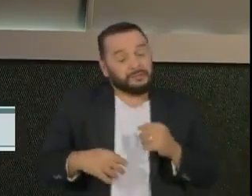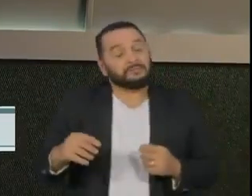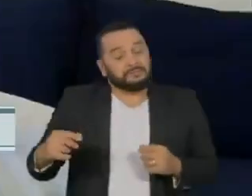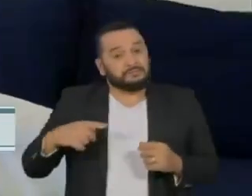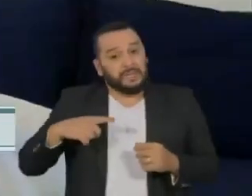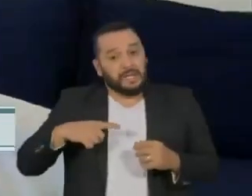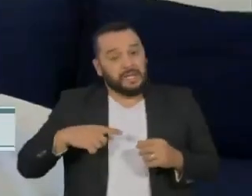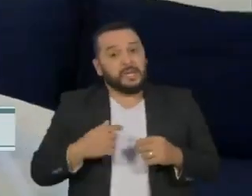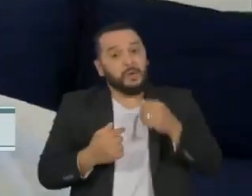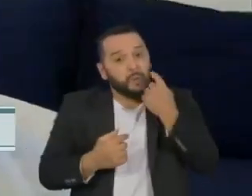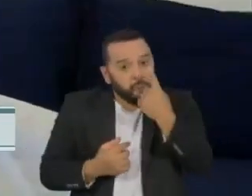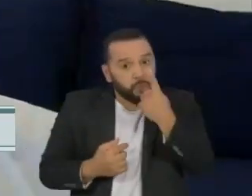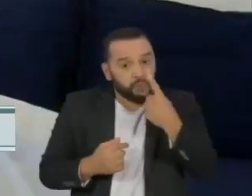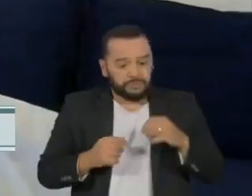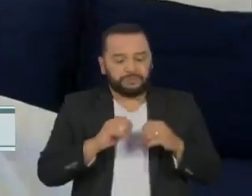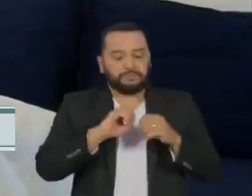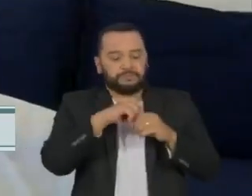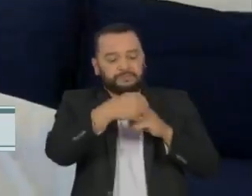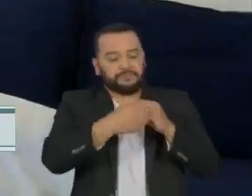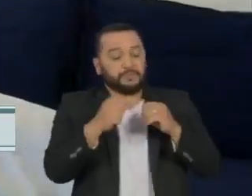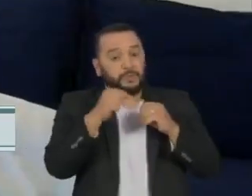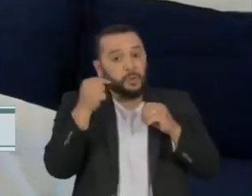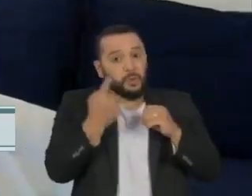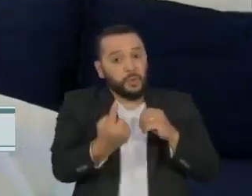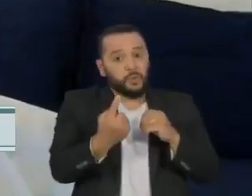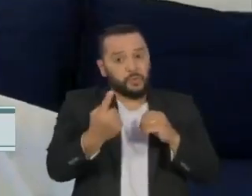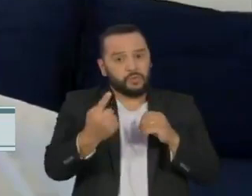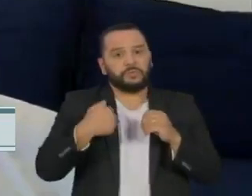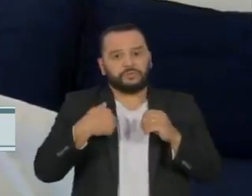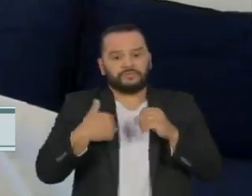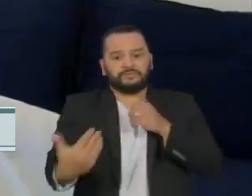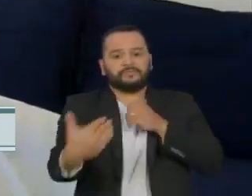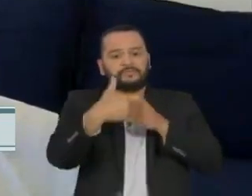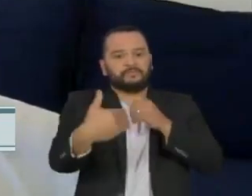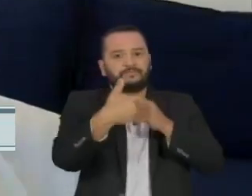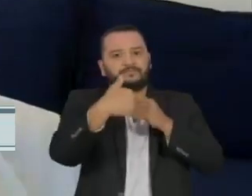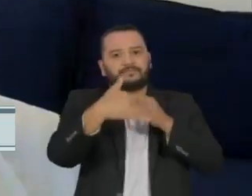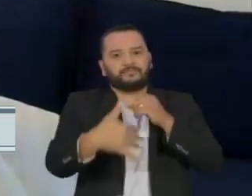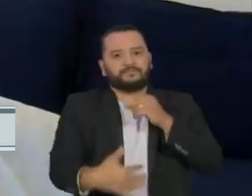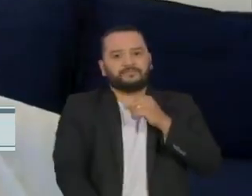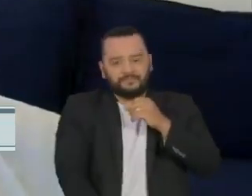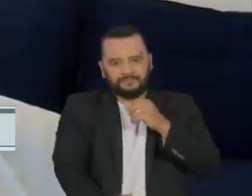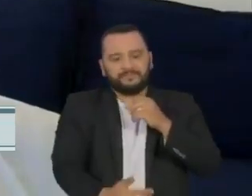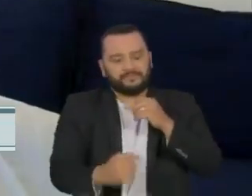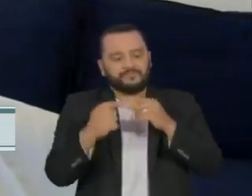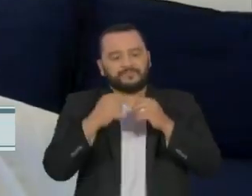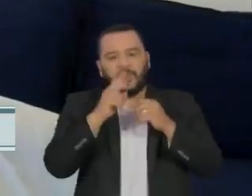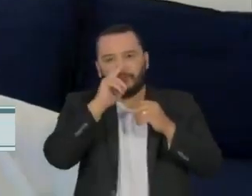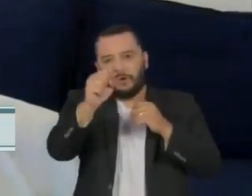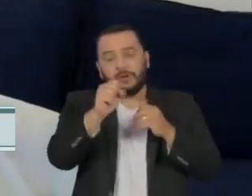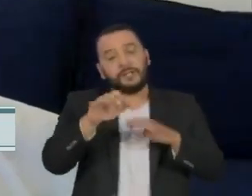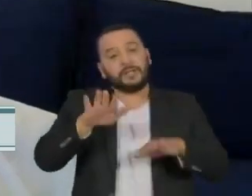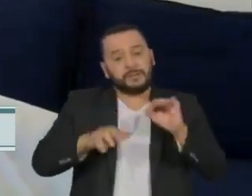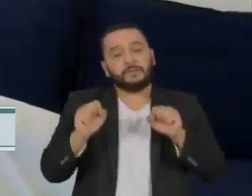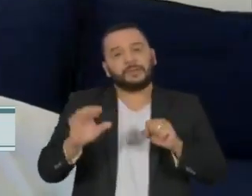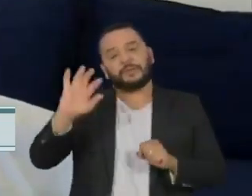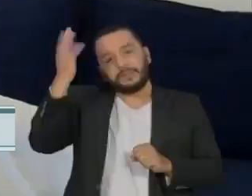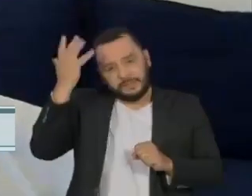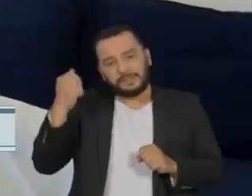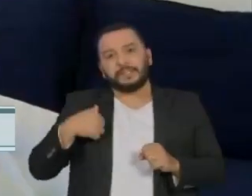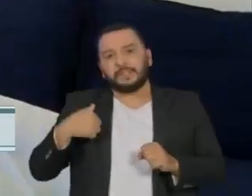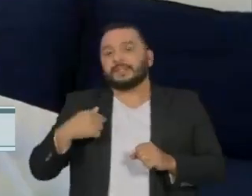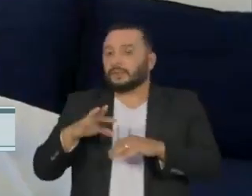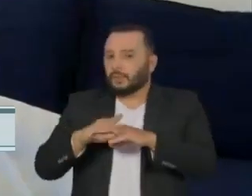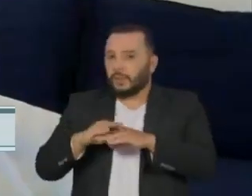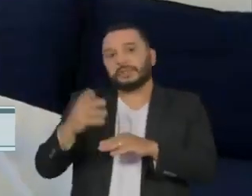neutralizante. Não quer dizer que você vai ter imunidade, não quer dizer que você não vai ter doença, não quer dizer que você não vai ter doença grave. Isso são outras